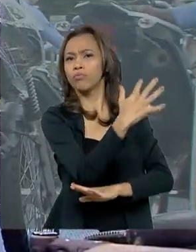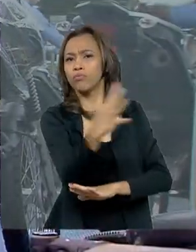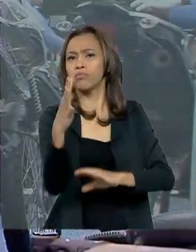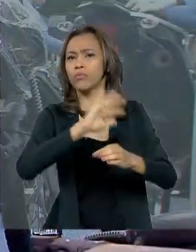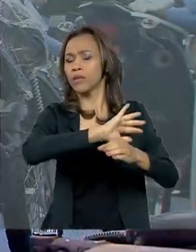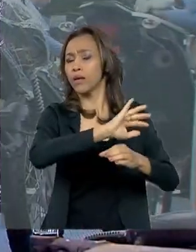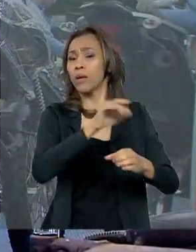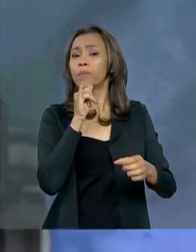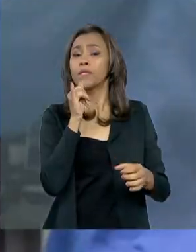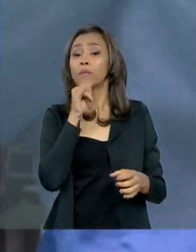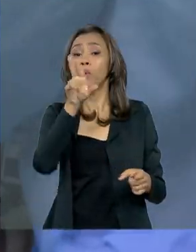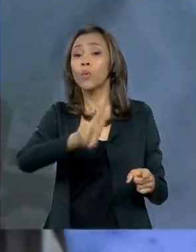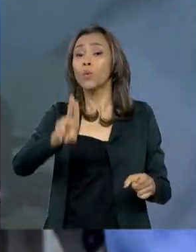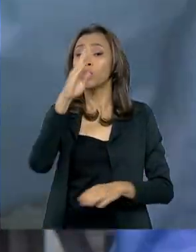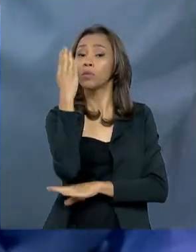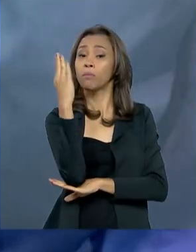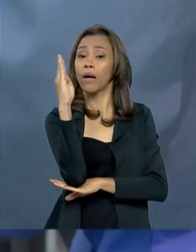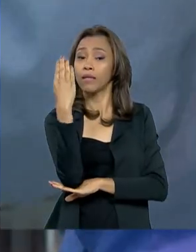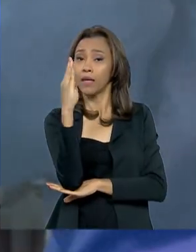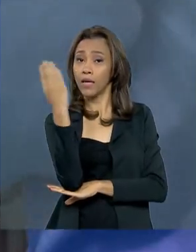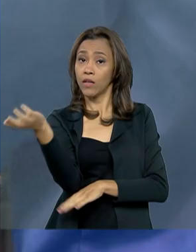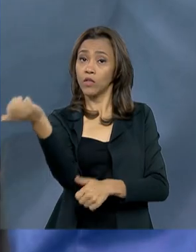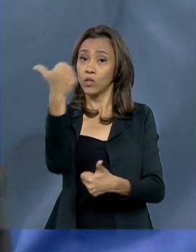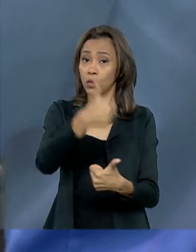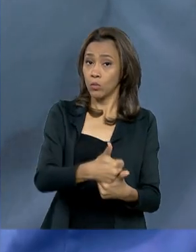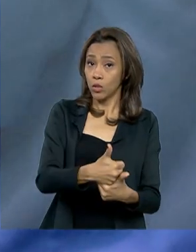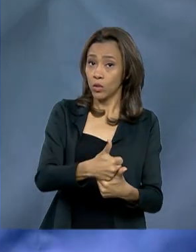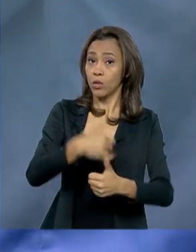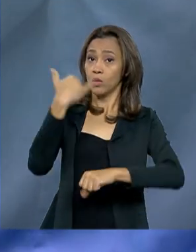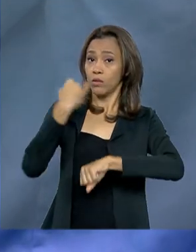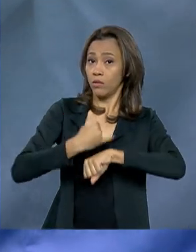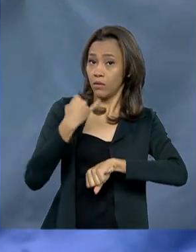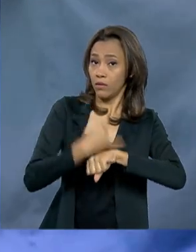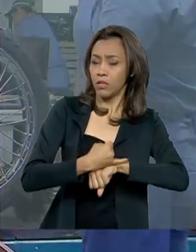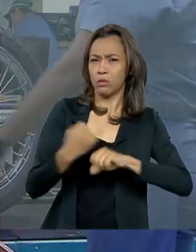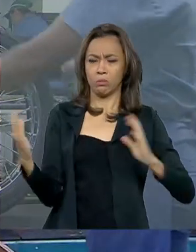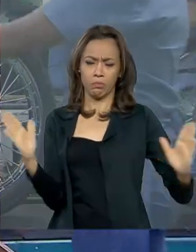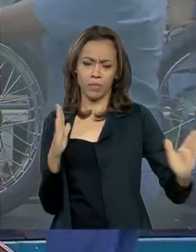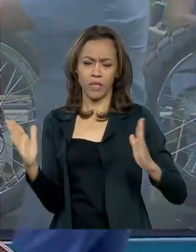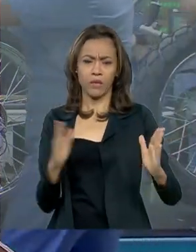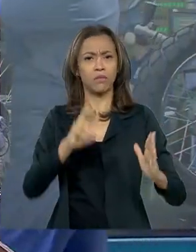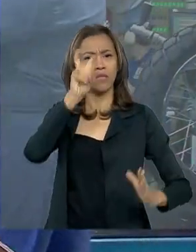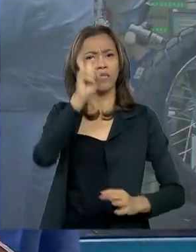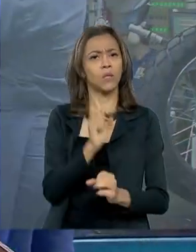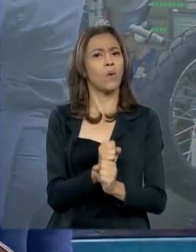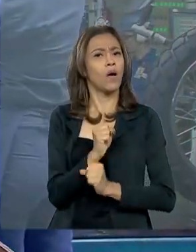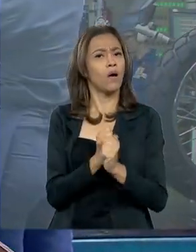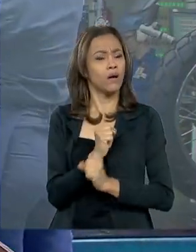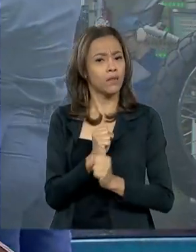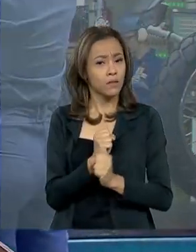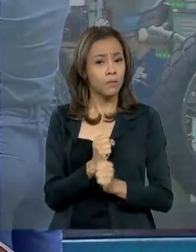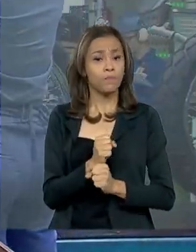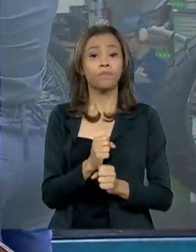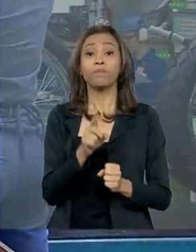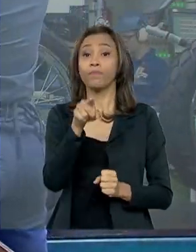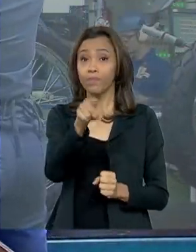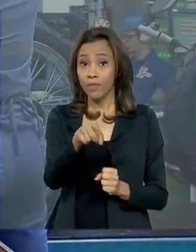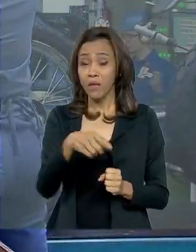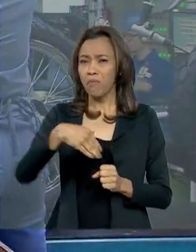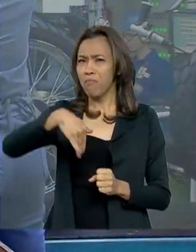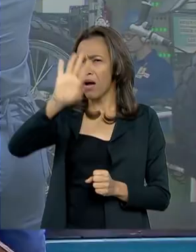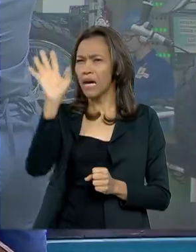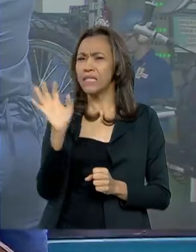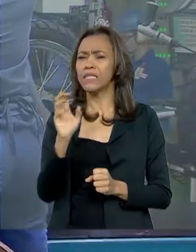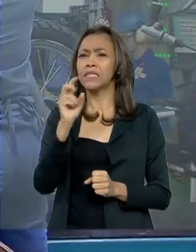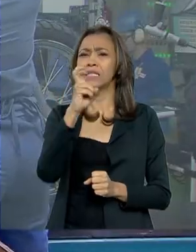madeira, por exemplo, foi substituída por metal. E em cinco anos, a empresa deixou de descartar mais de